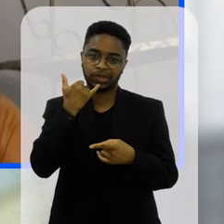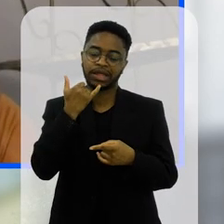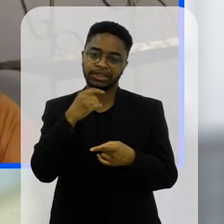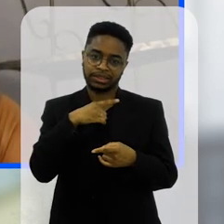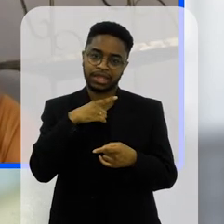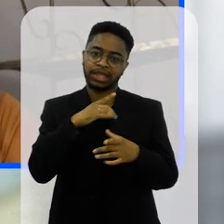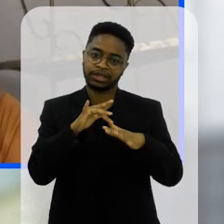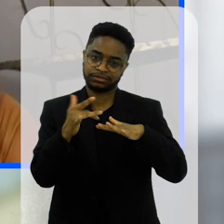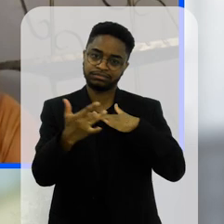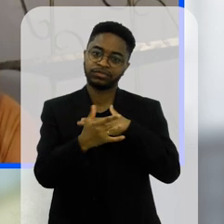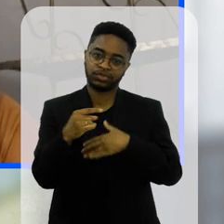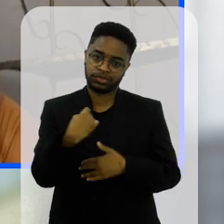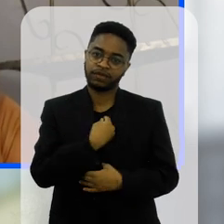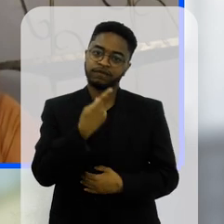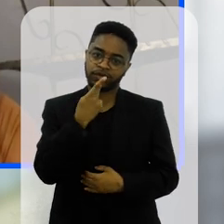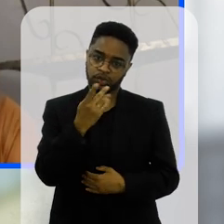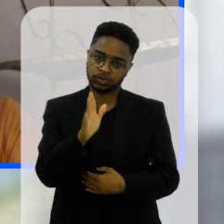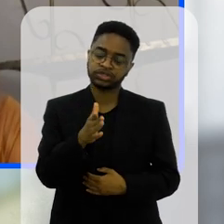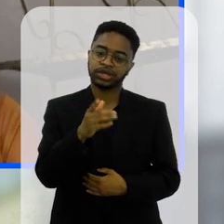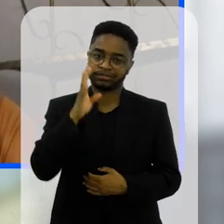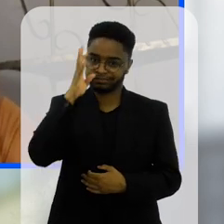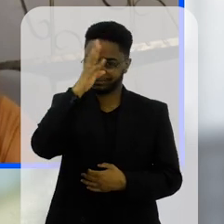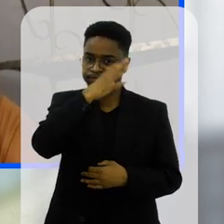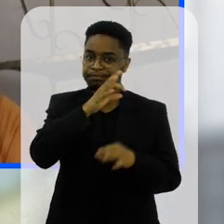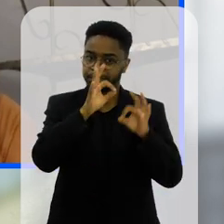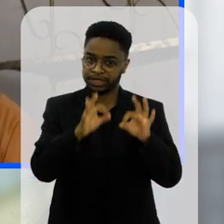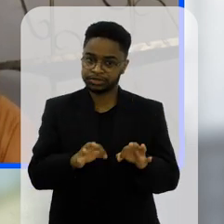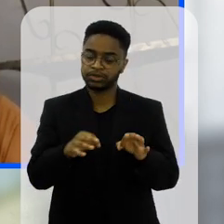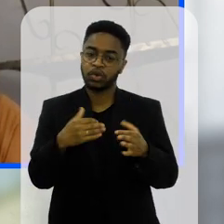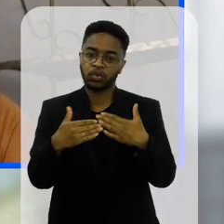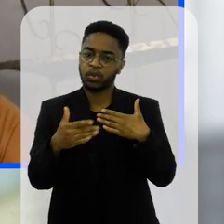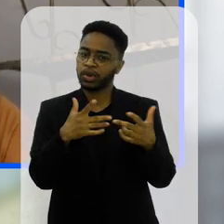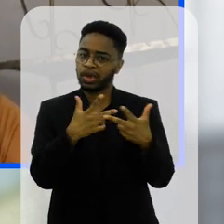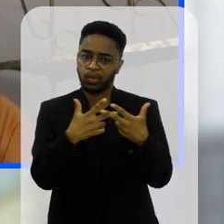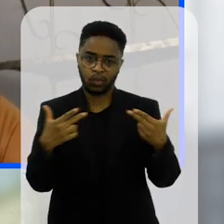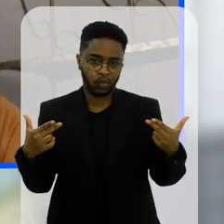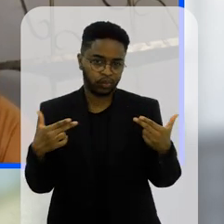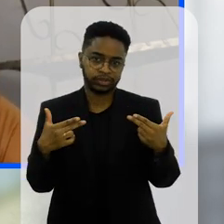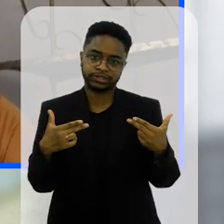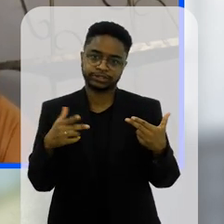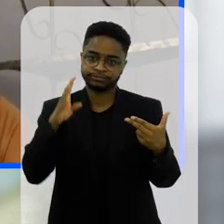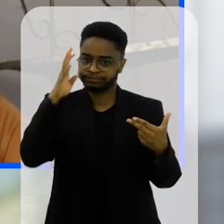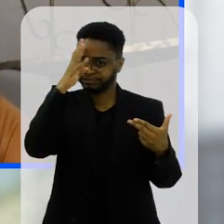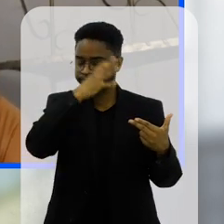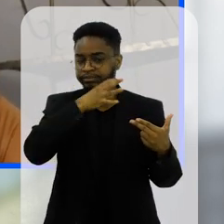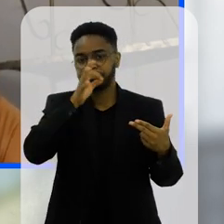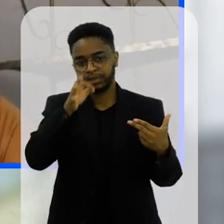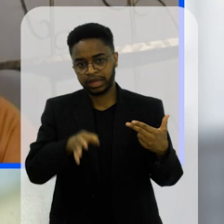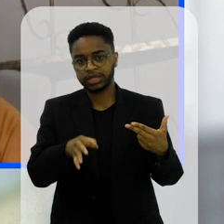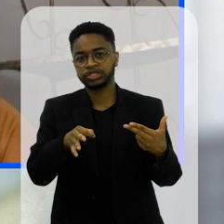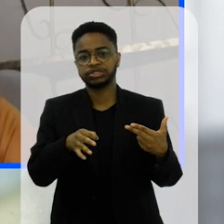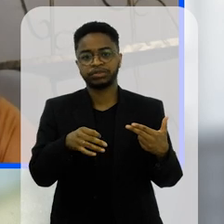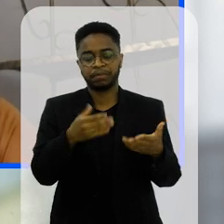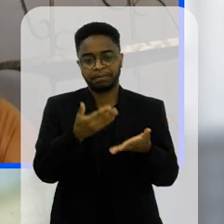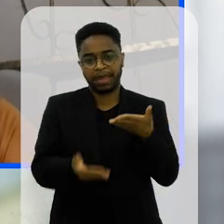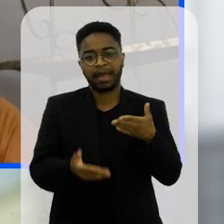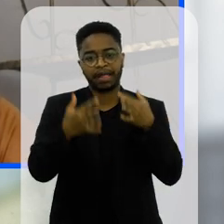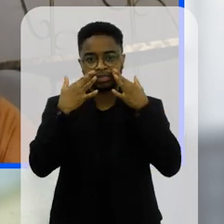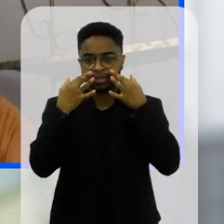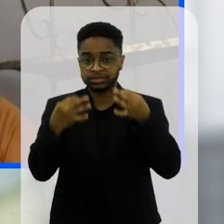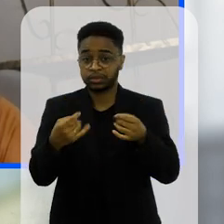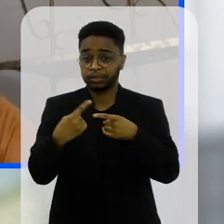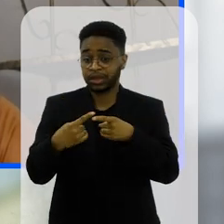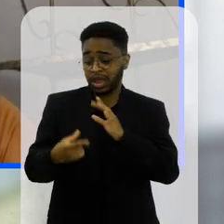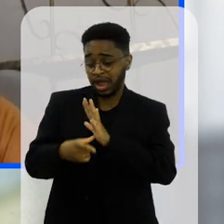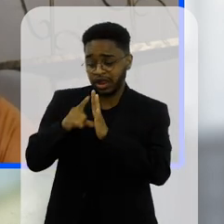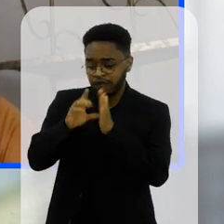as redes sociais a gente já falou é um atrativo realmente e aí qualquer coisinha ali distrai a atenção do aluno